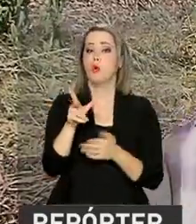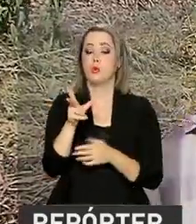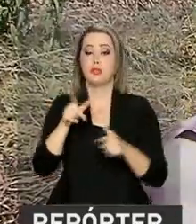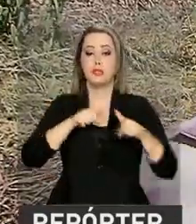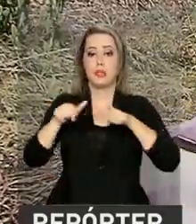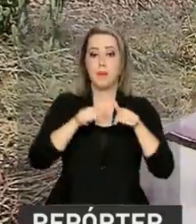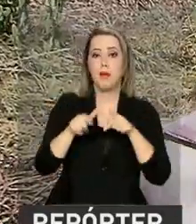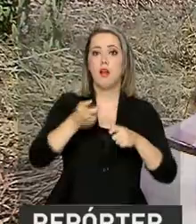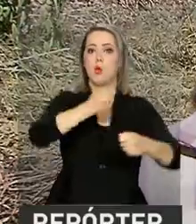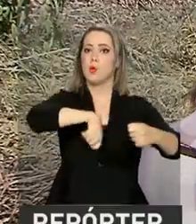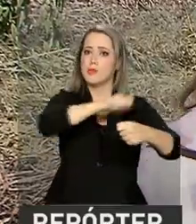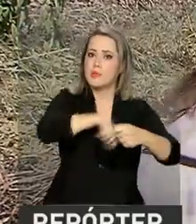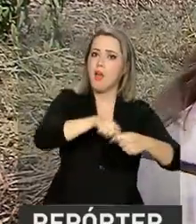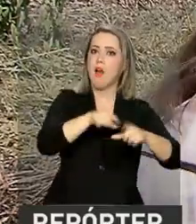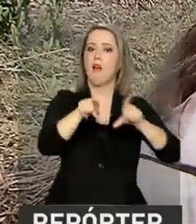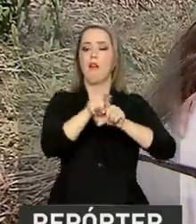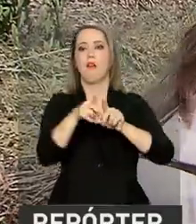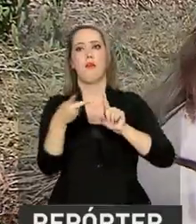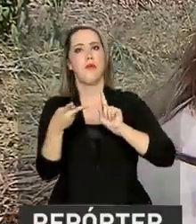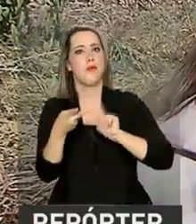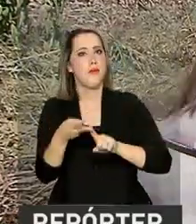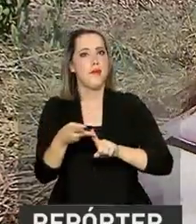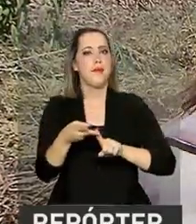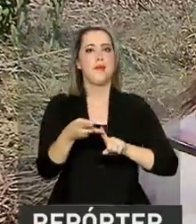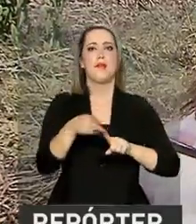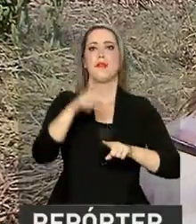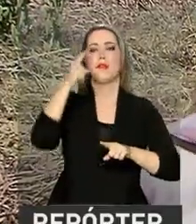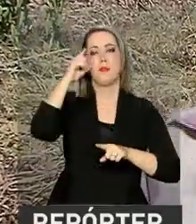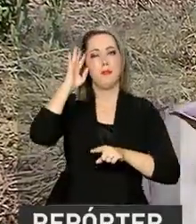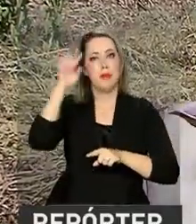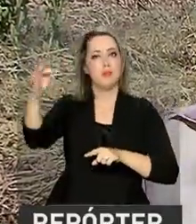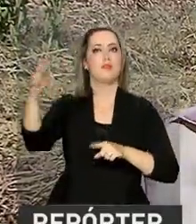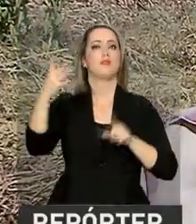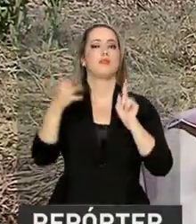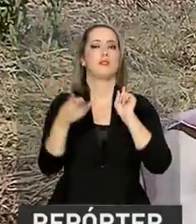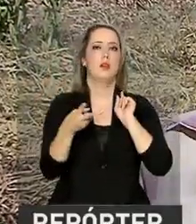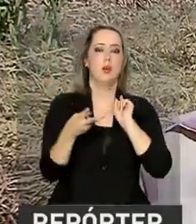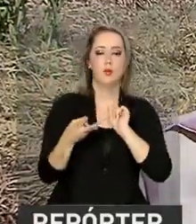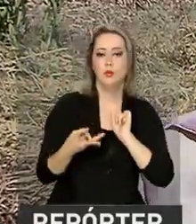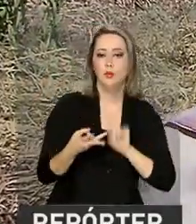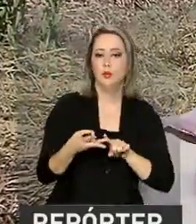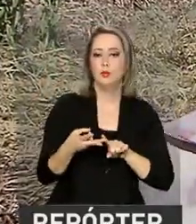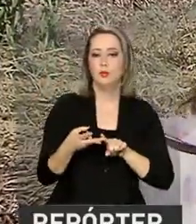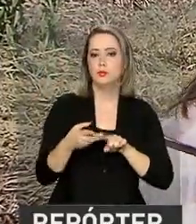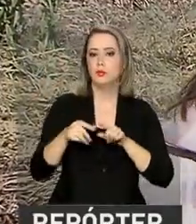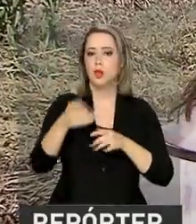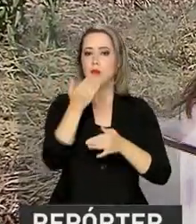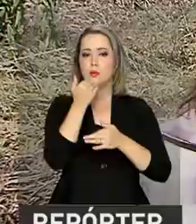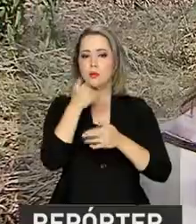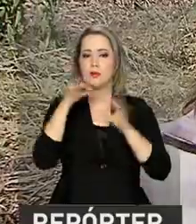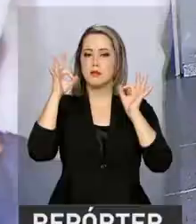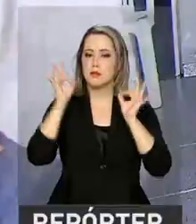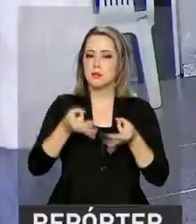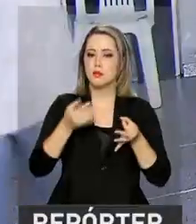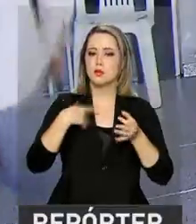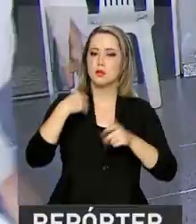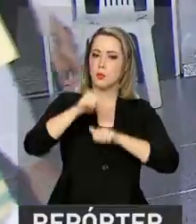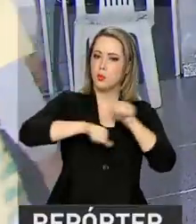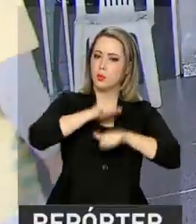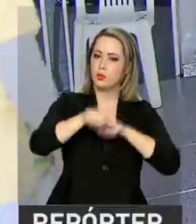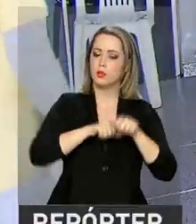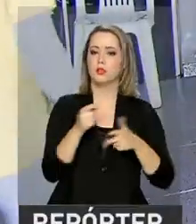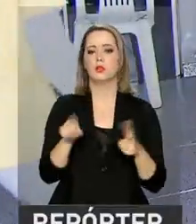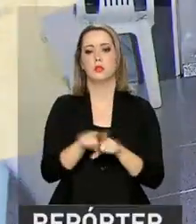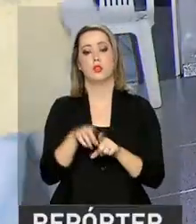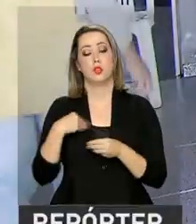habilidade de cozinhar, cozinhar com carinho, com criatividade. Os hábitos alimentares vão mudando a partir disso.